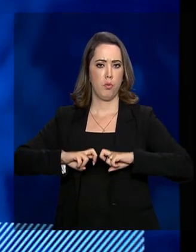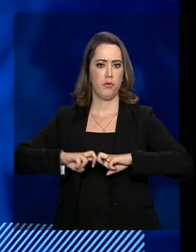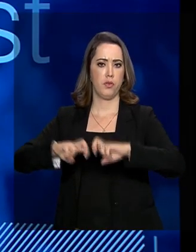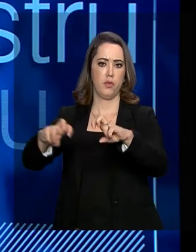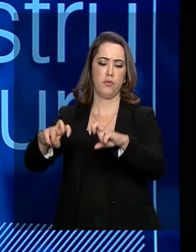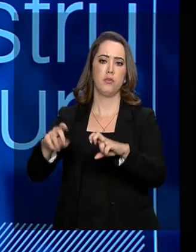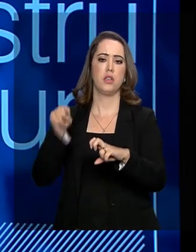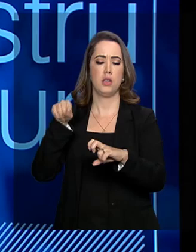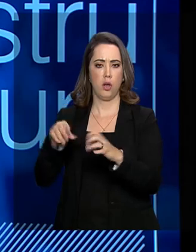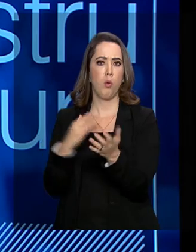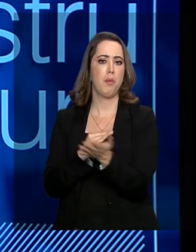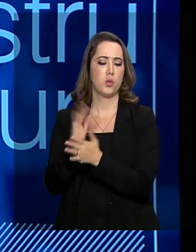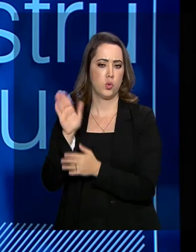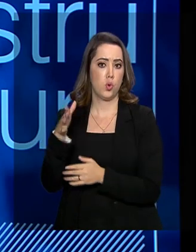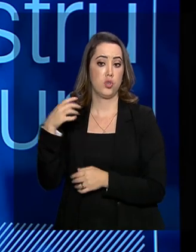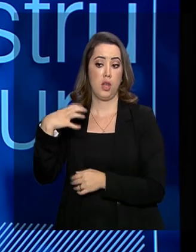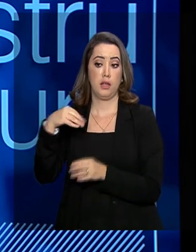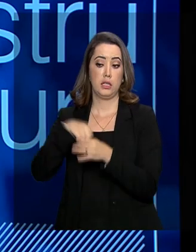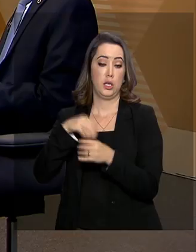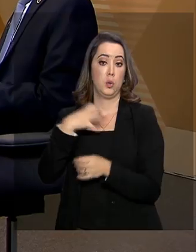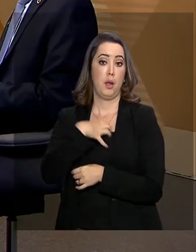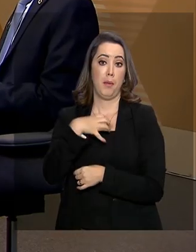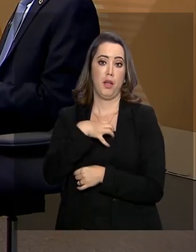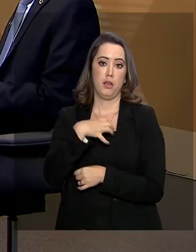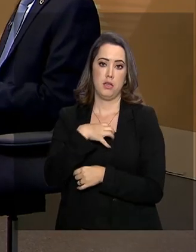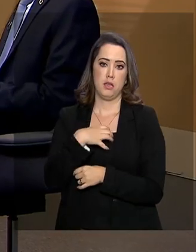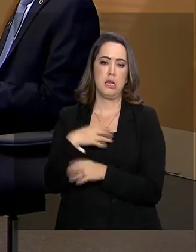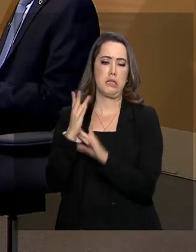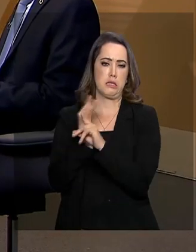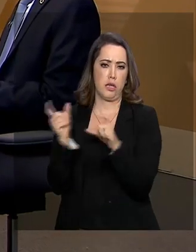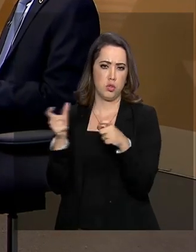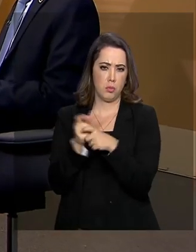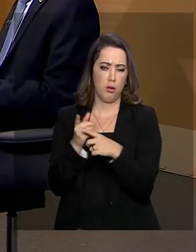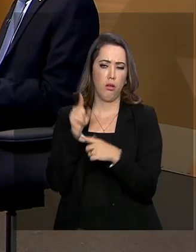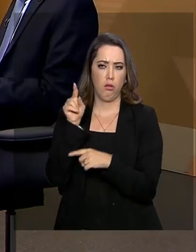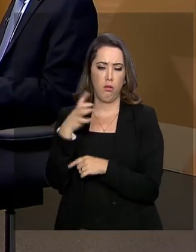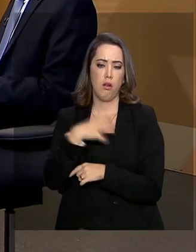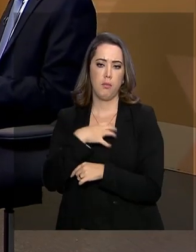Nordeste. Então, os chineses são interessados em participar do leilão da